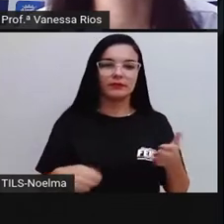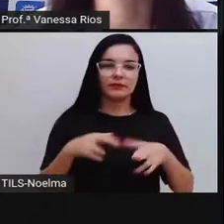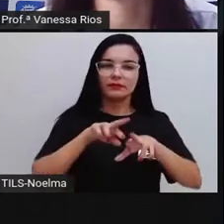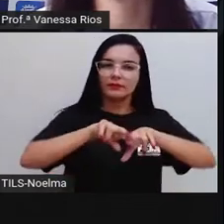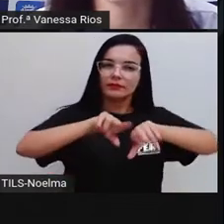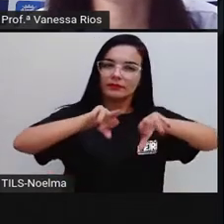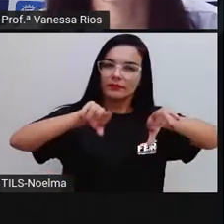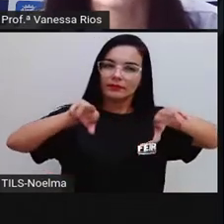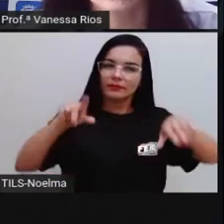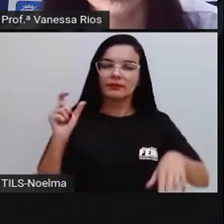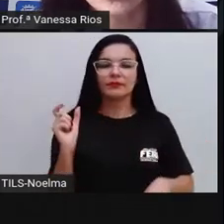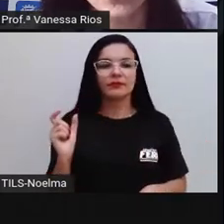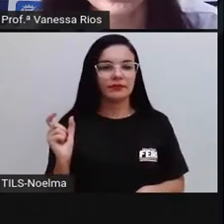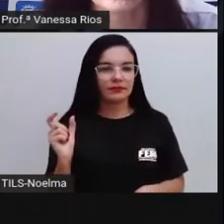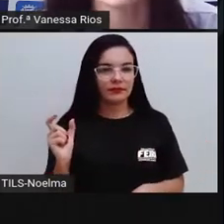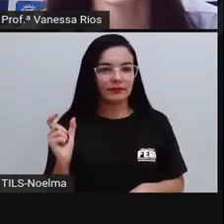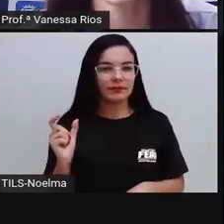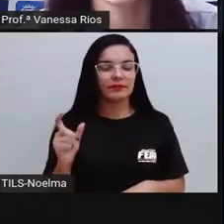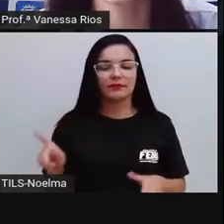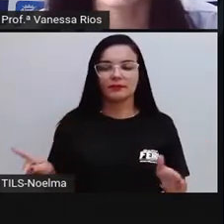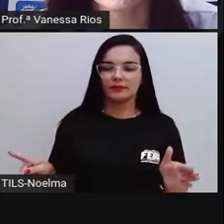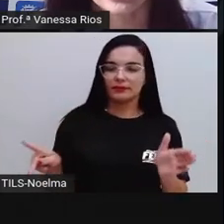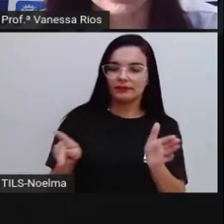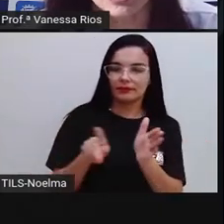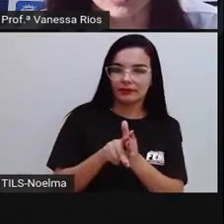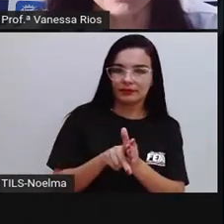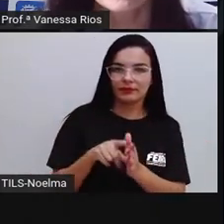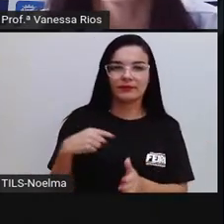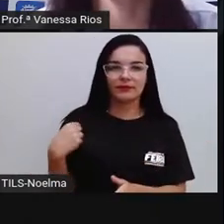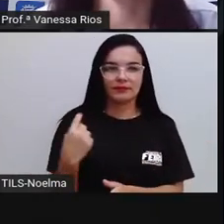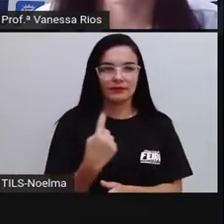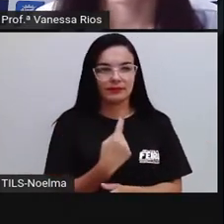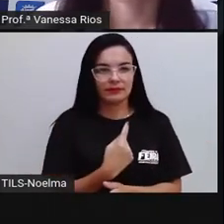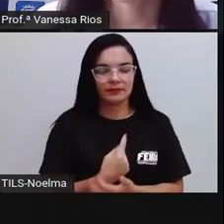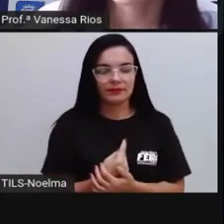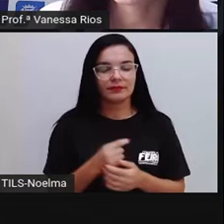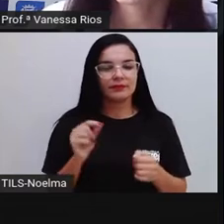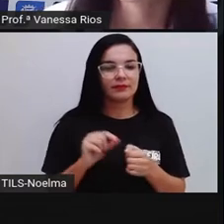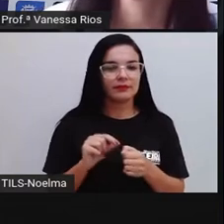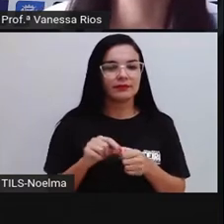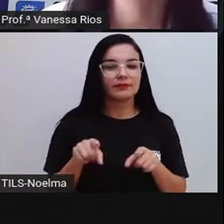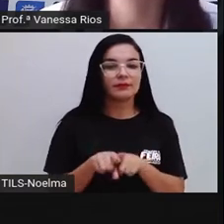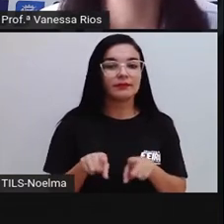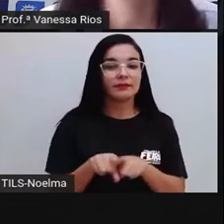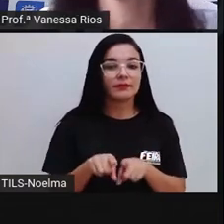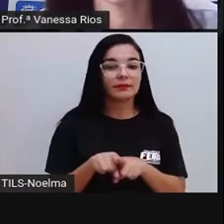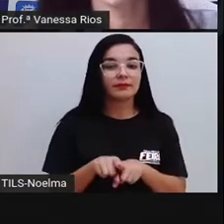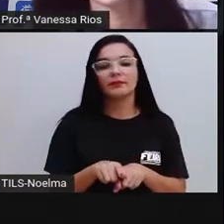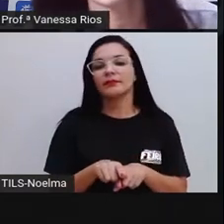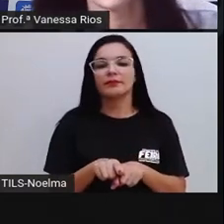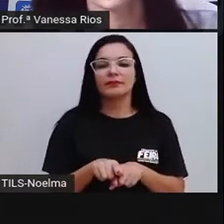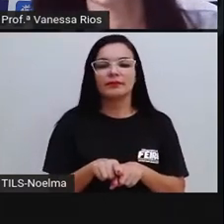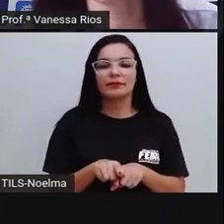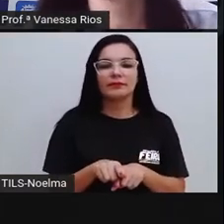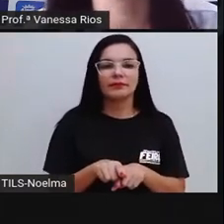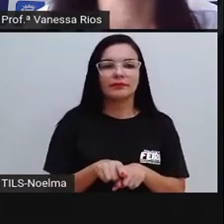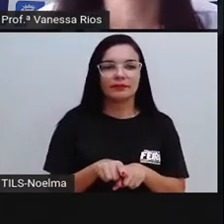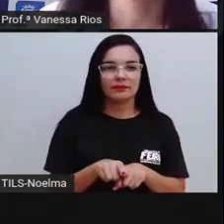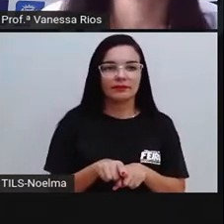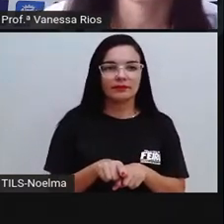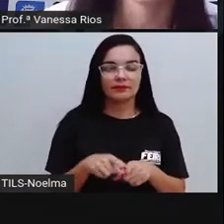diversas palavras que compõem aí a nossa língua e faz com que a gente consiga se comunicar,